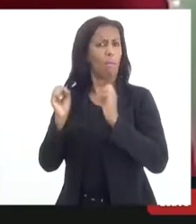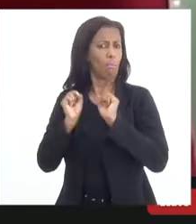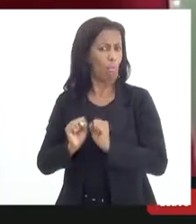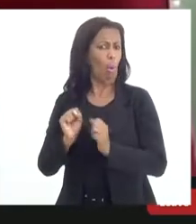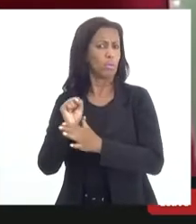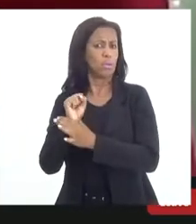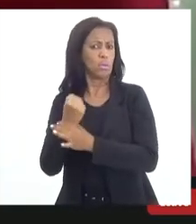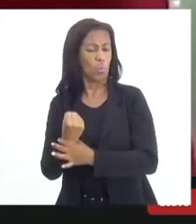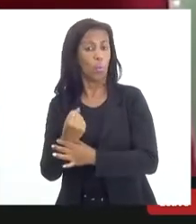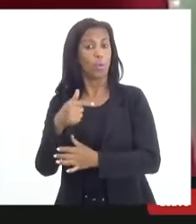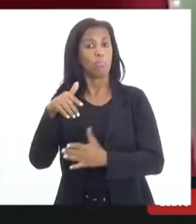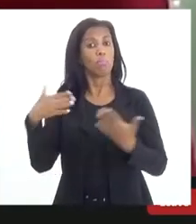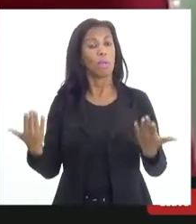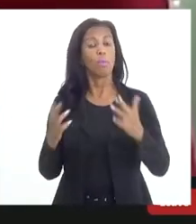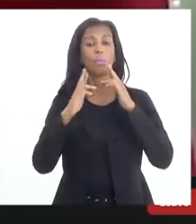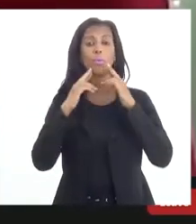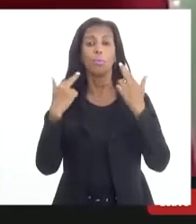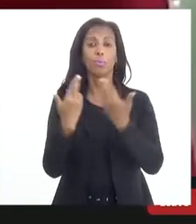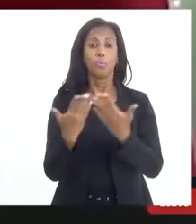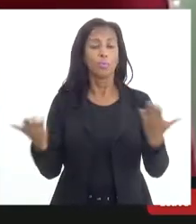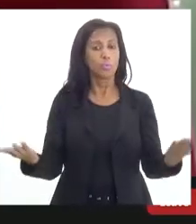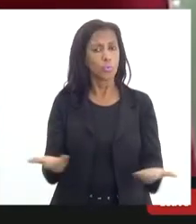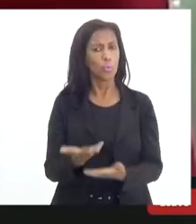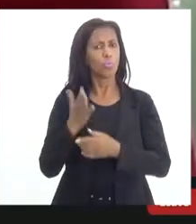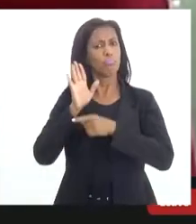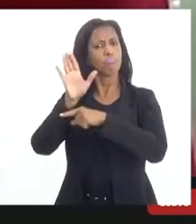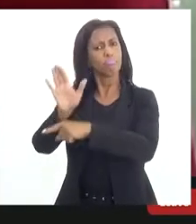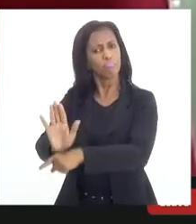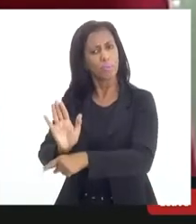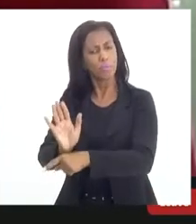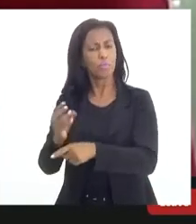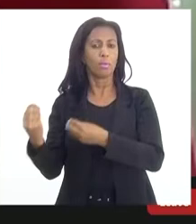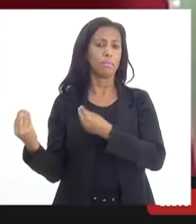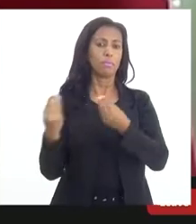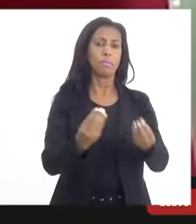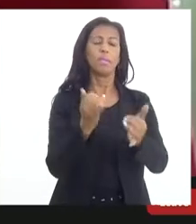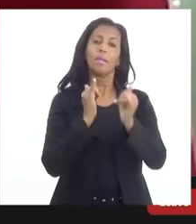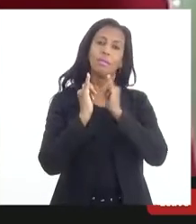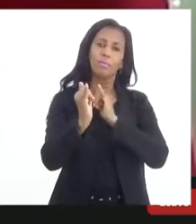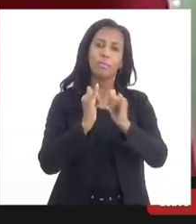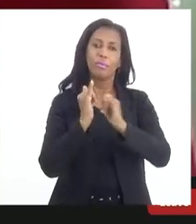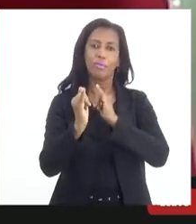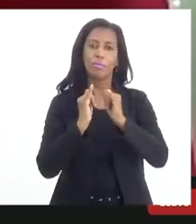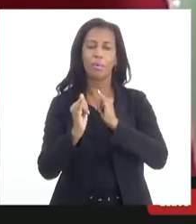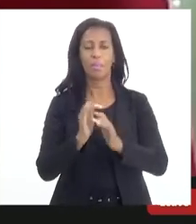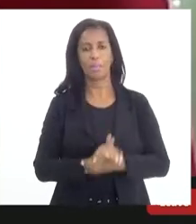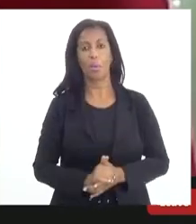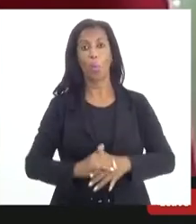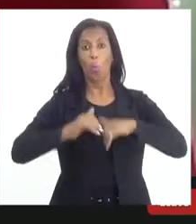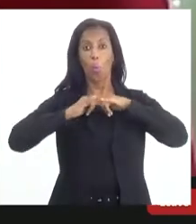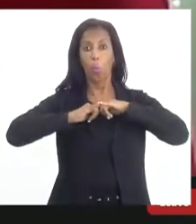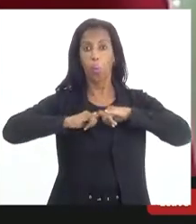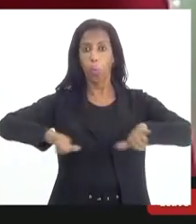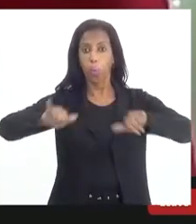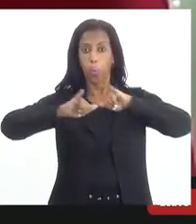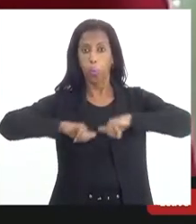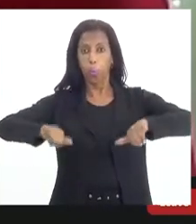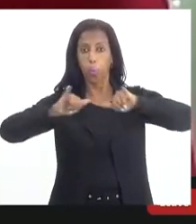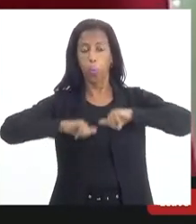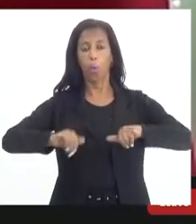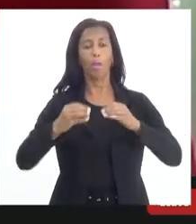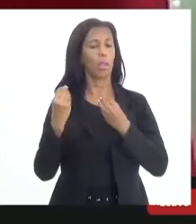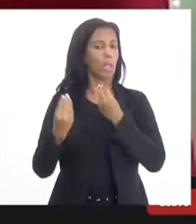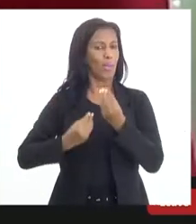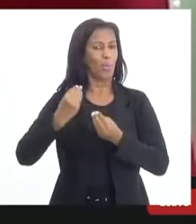hoje, entre outras coisas, vai contribuir para trazer informação, divulgação. E, como